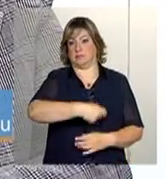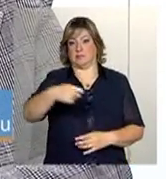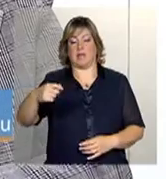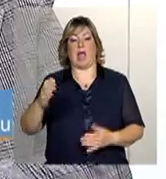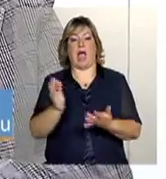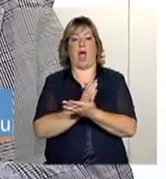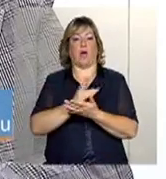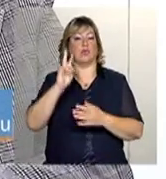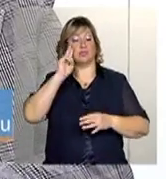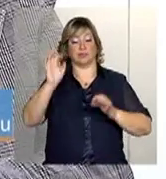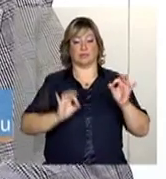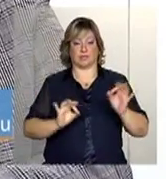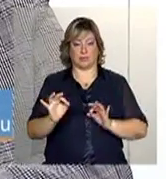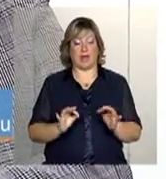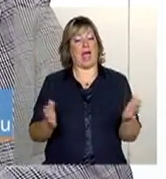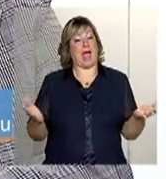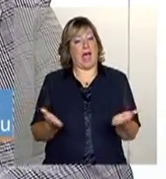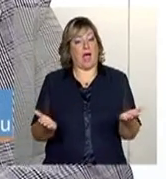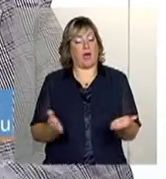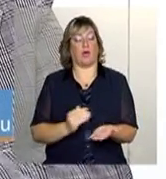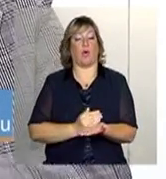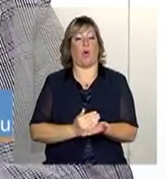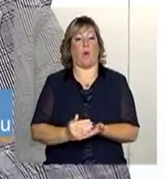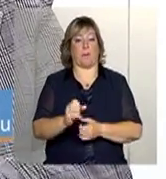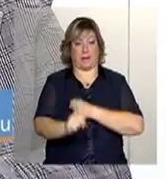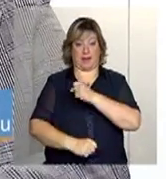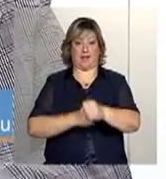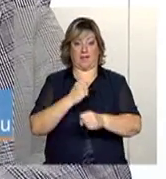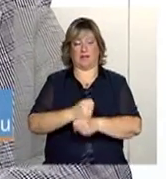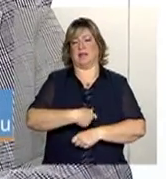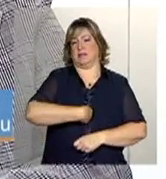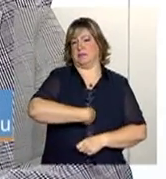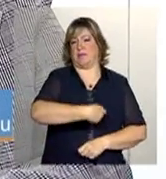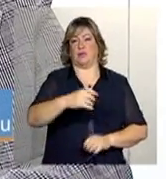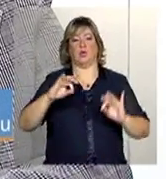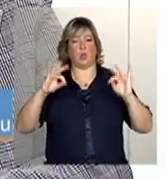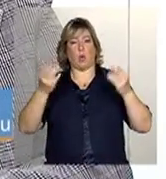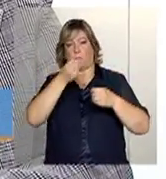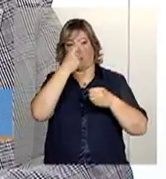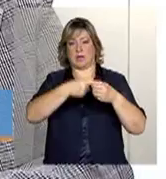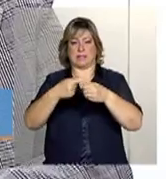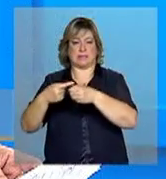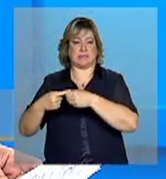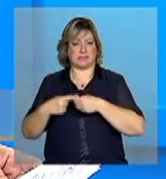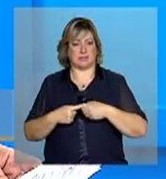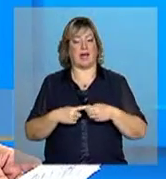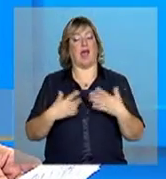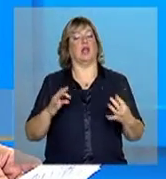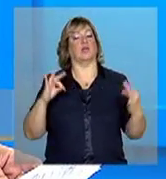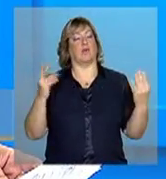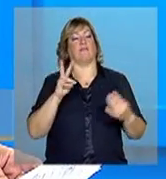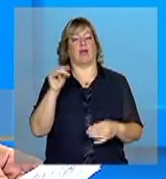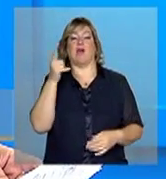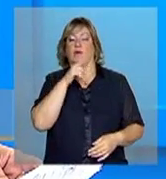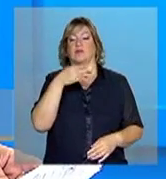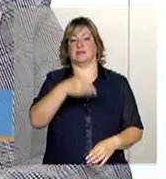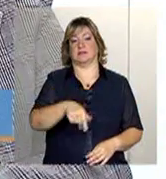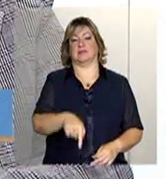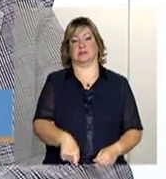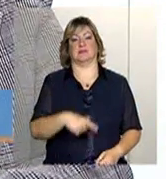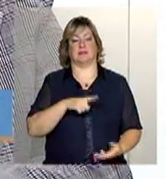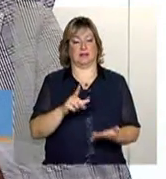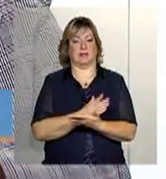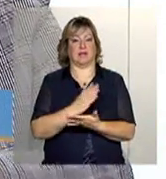coordenações. E agora, no começo do ano que vem, nós vamos distribuir para todos os municípios. Aí todo mundo vai ter acesso? Aí todo mundo vai ter acesso. Todo